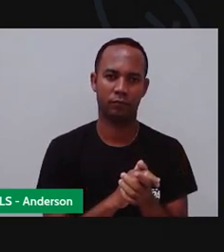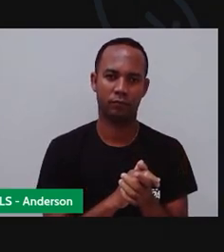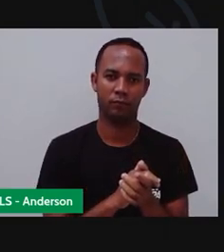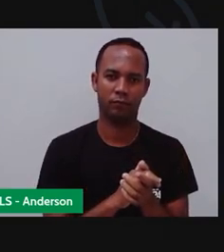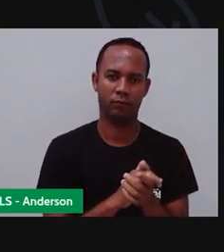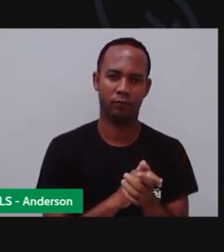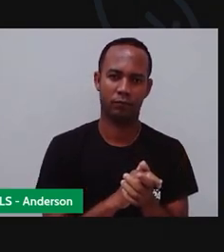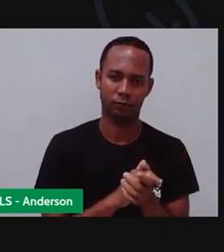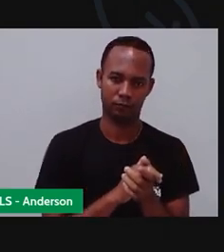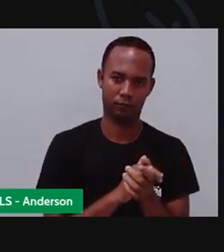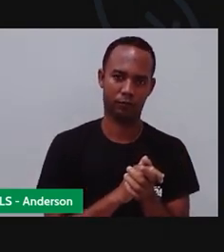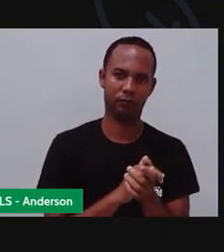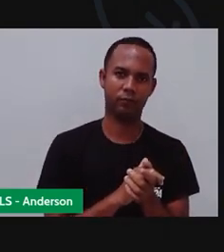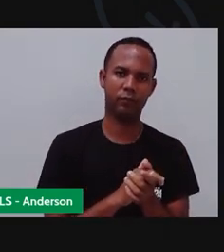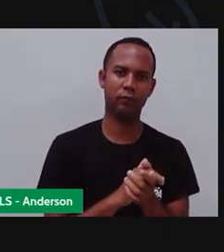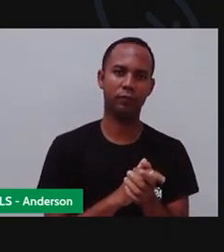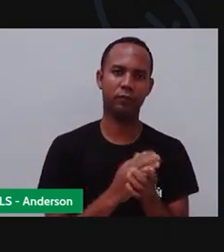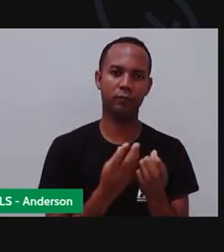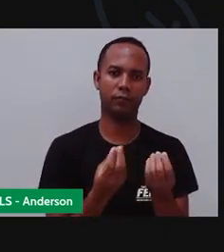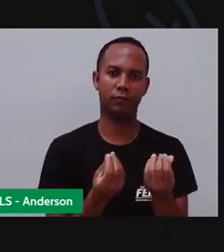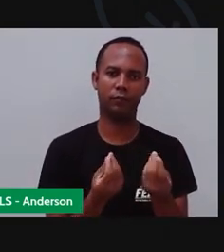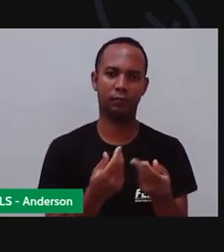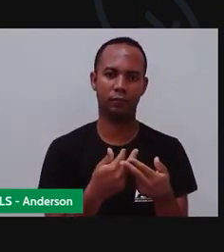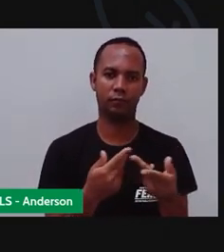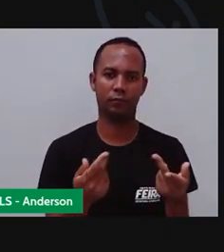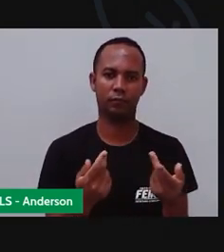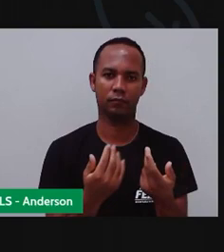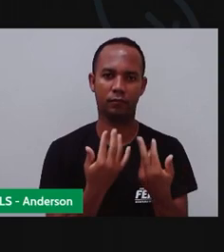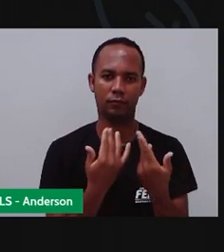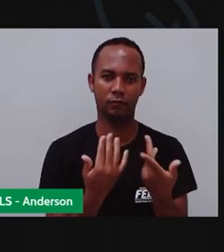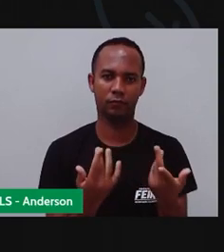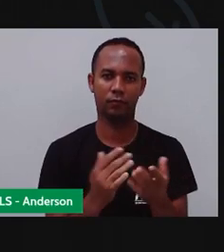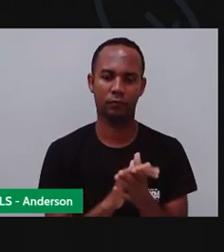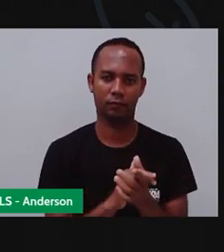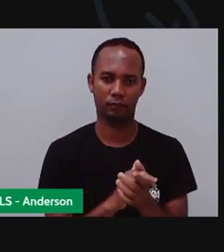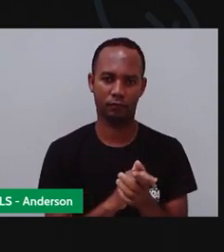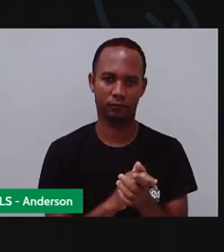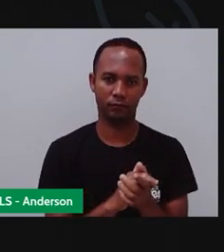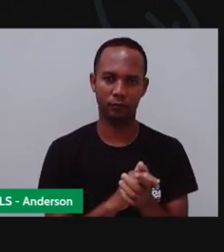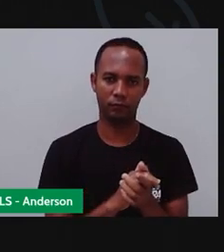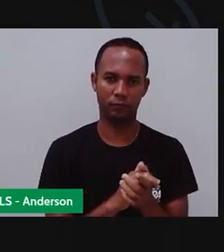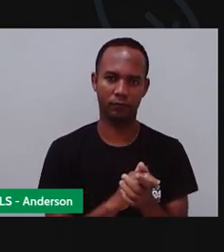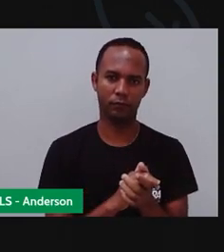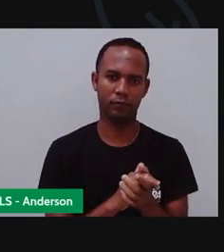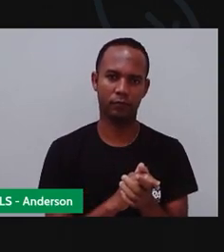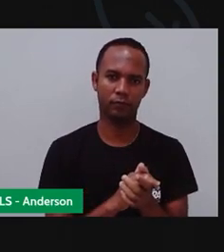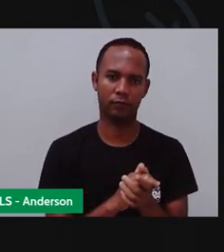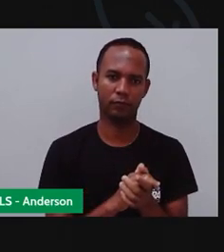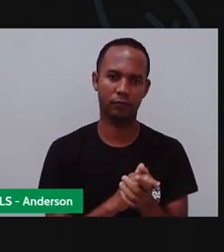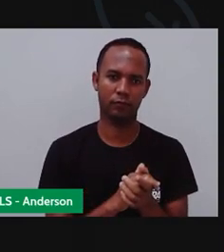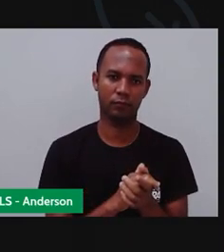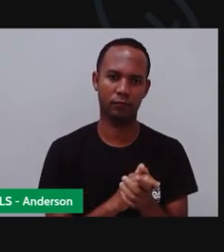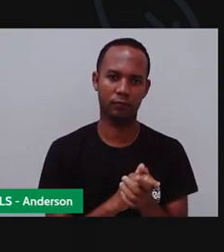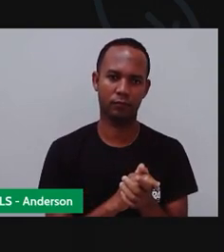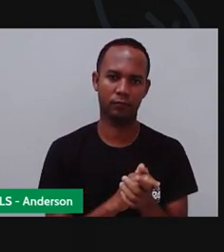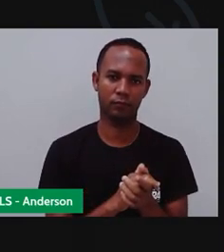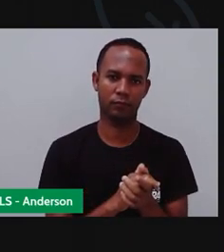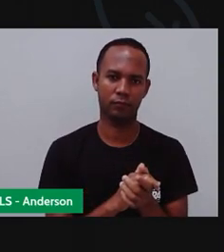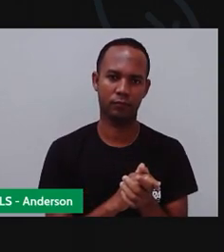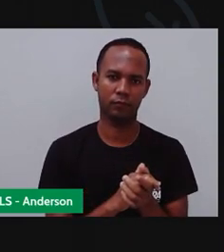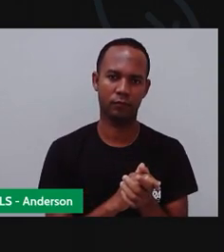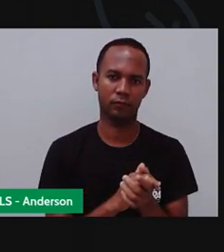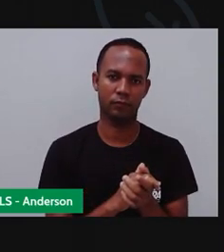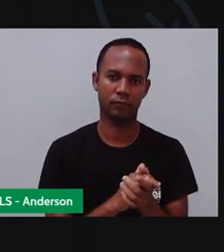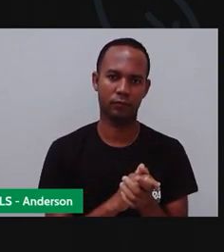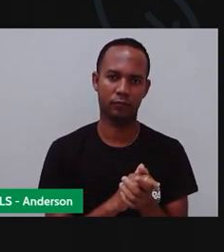Pode ser durex assim colorido Ó, fitinhas assim coloridas Tá vendo? Ou Né? Aquele durex transparente Que a gente tem